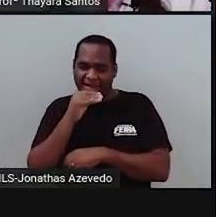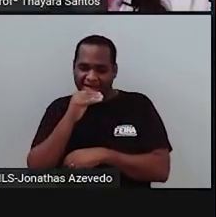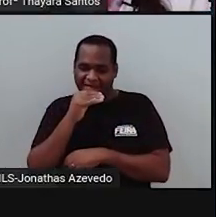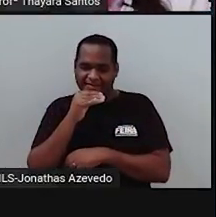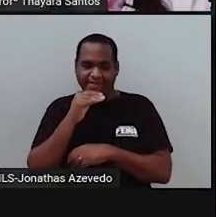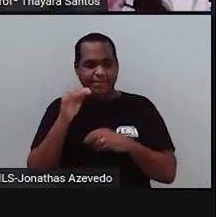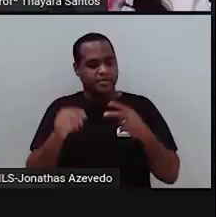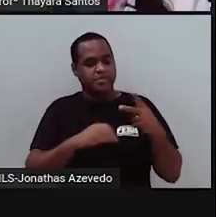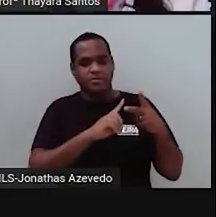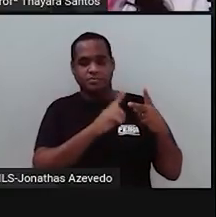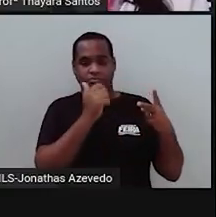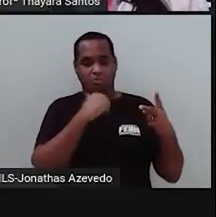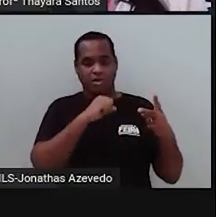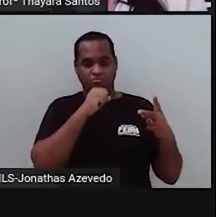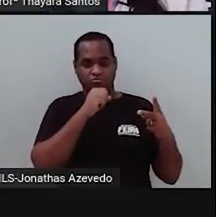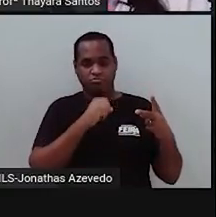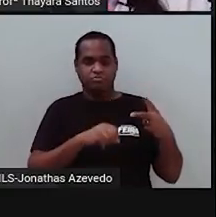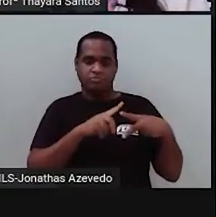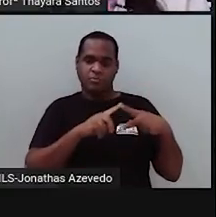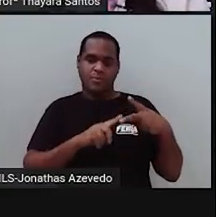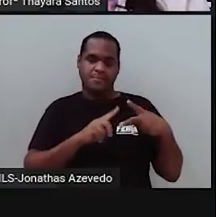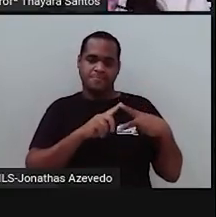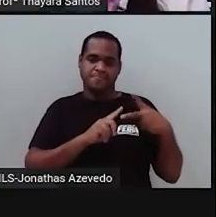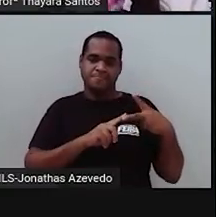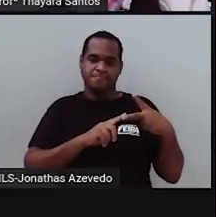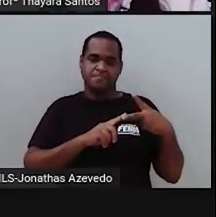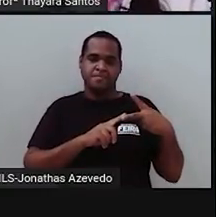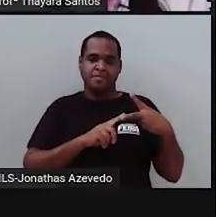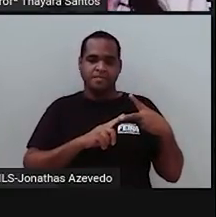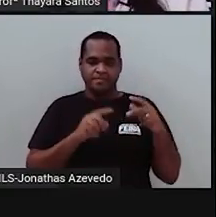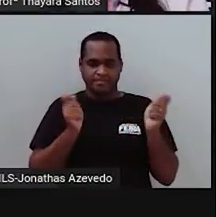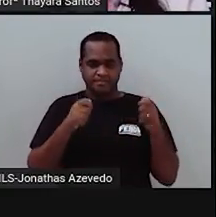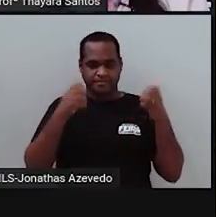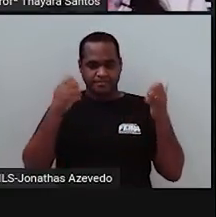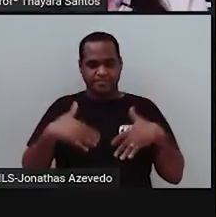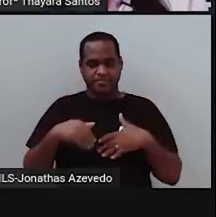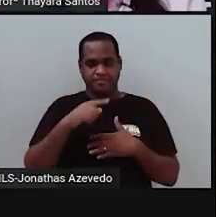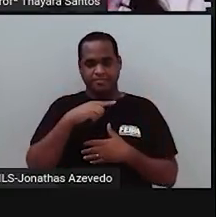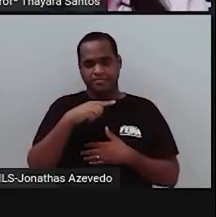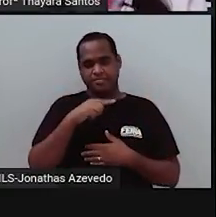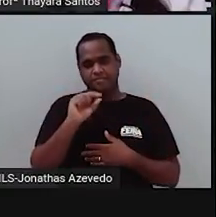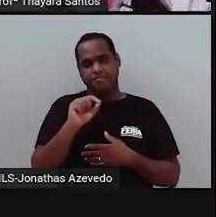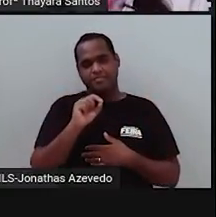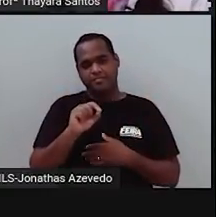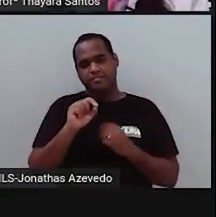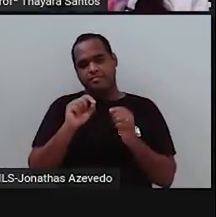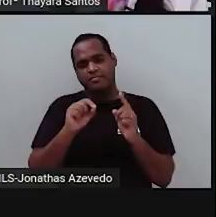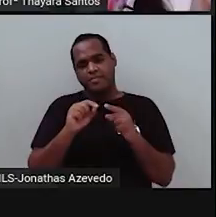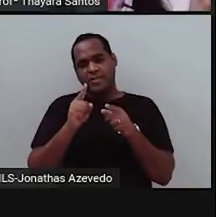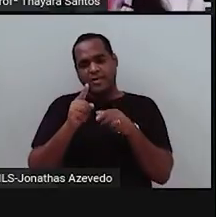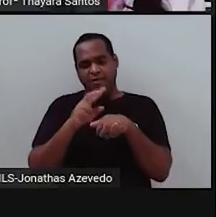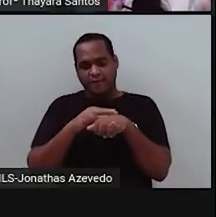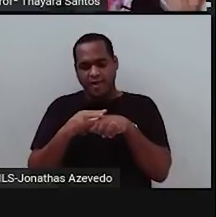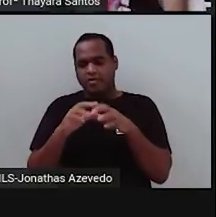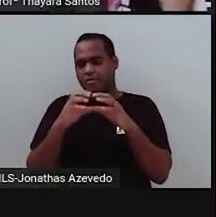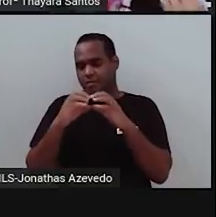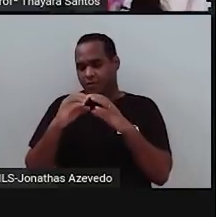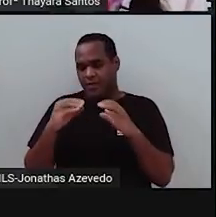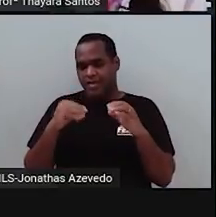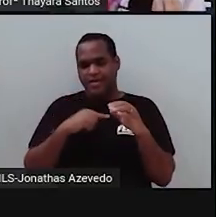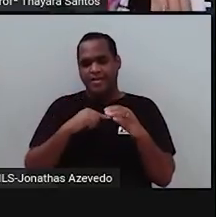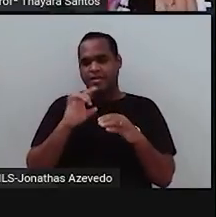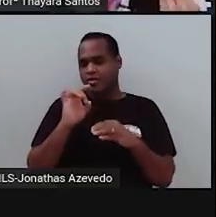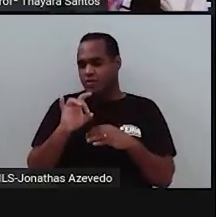outro Rzinho da planta que foi a mãe, tá? Então, nesse caso, essas plantas que são verdes e rugosas puras, elas só formam